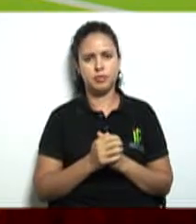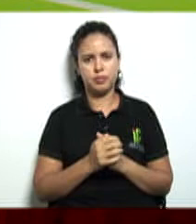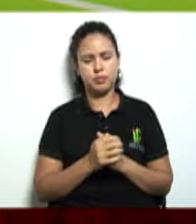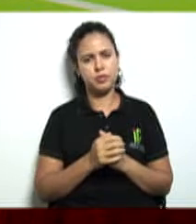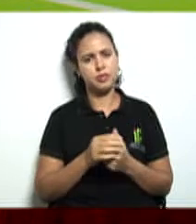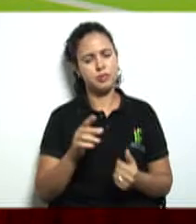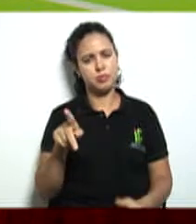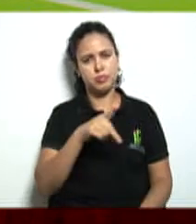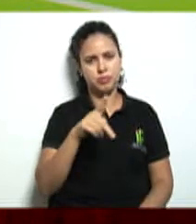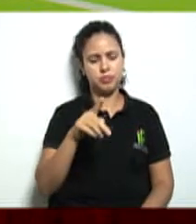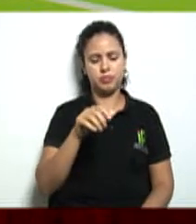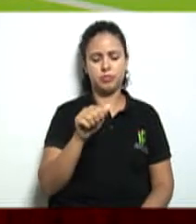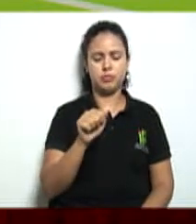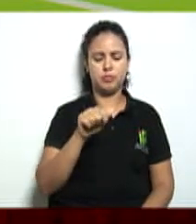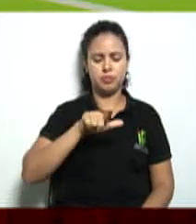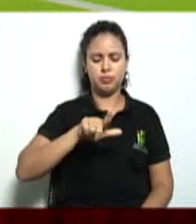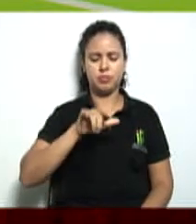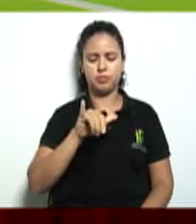Alisson